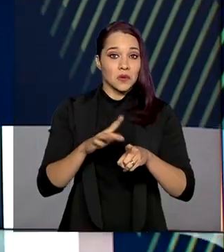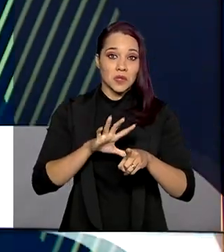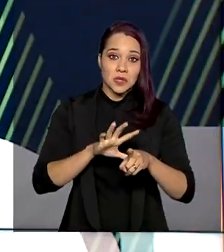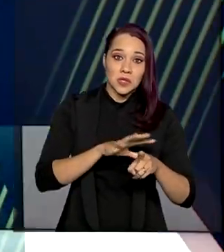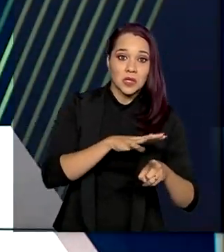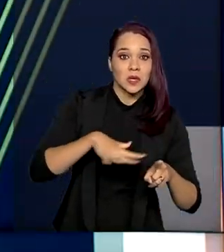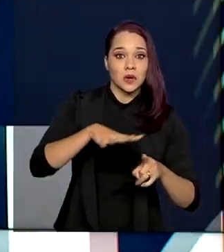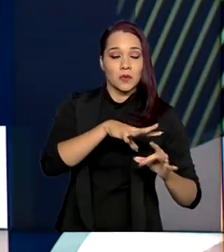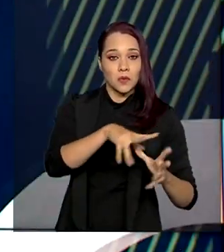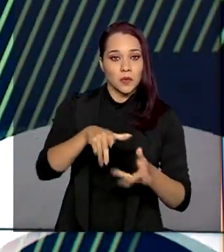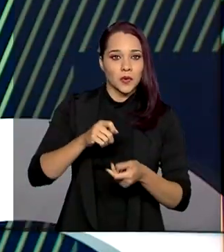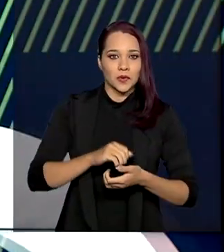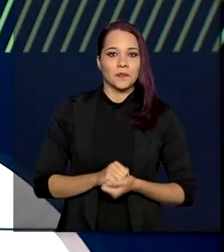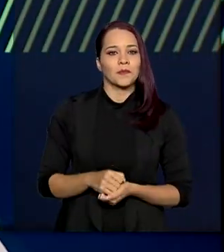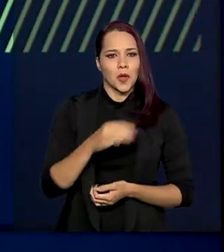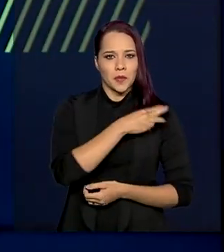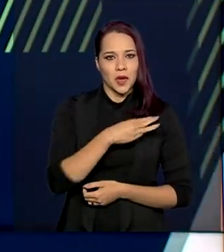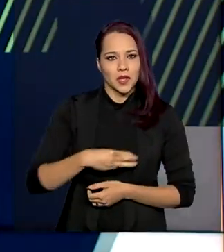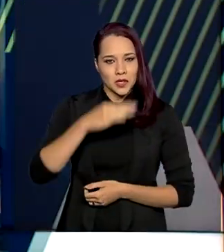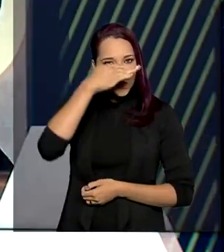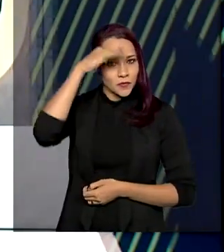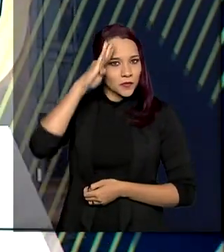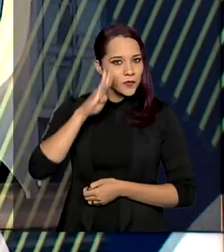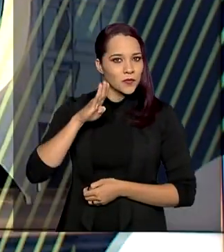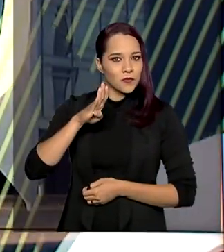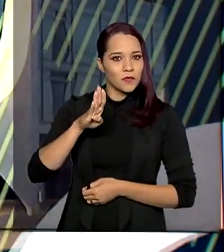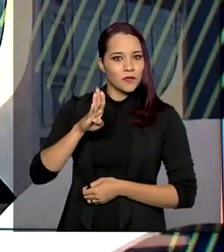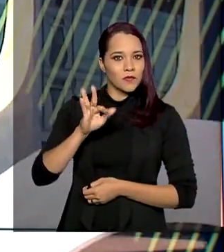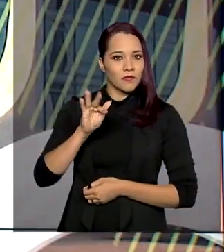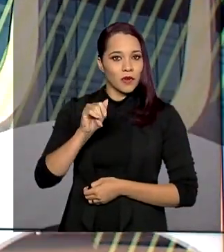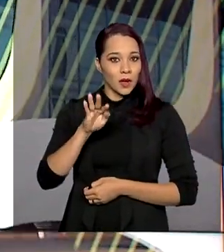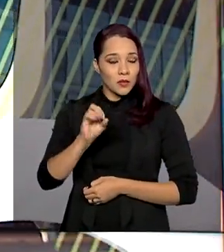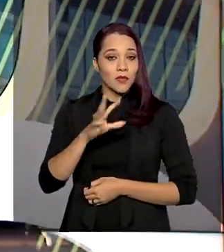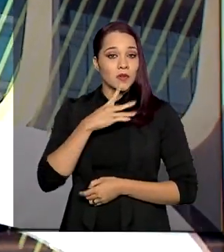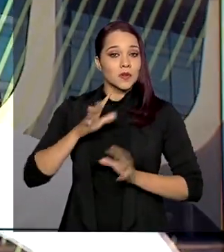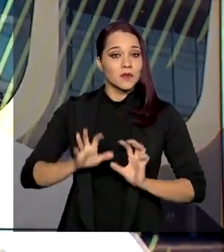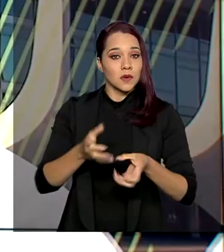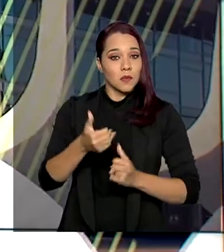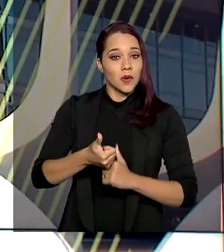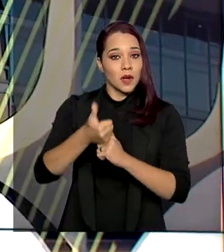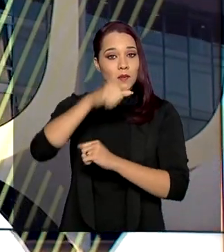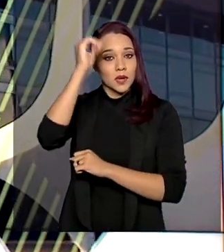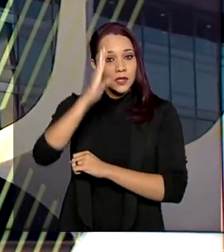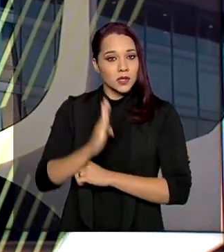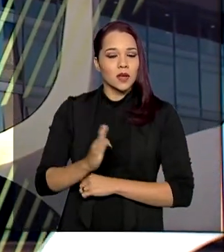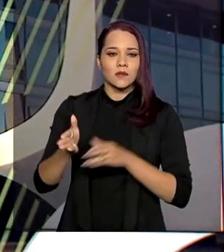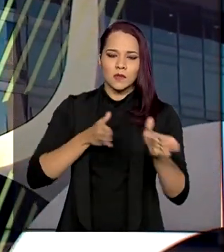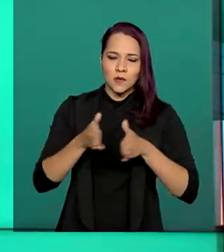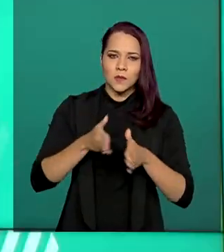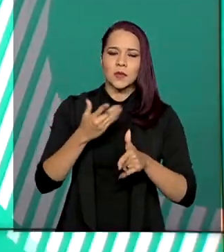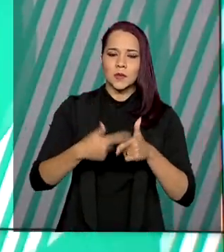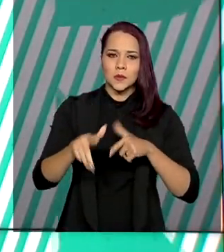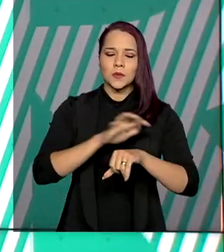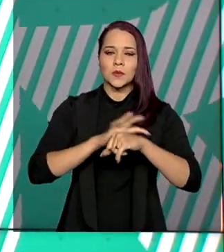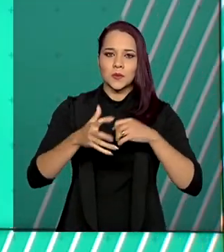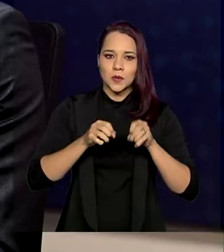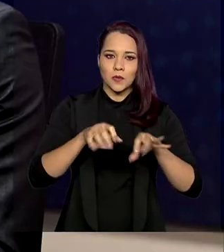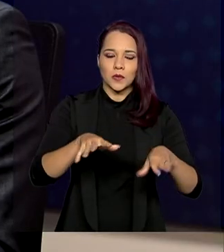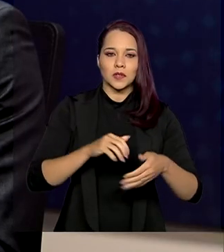ministro Fábio Faria falou sobre os investimentos para apoiar os brasileiros, especialmente neste momento de pandemia.